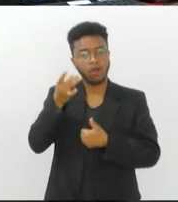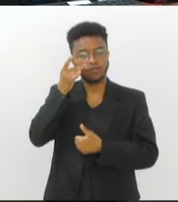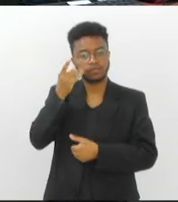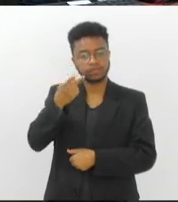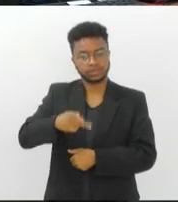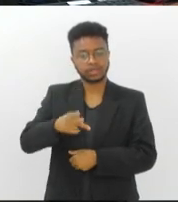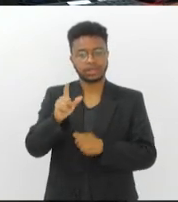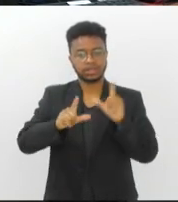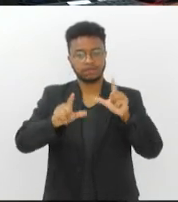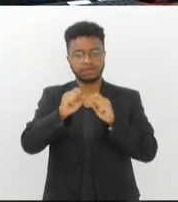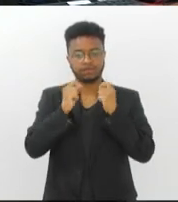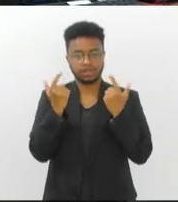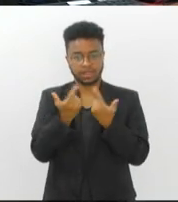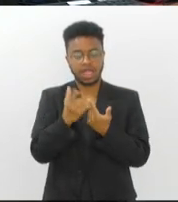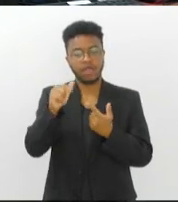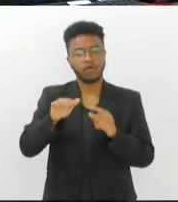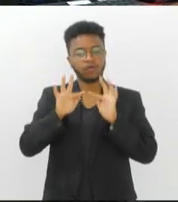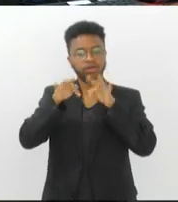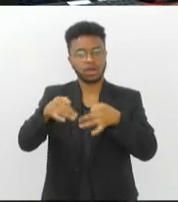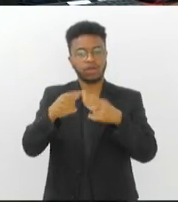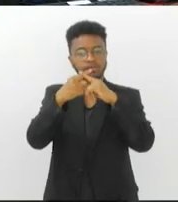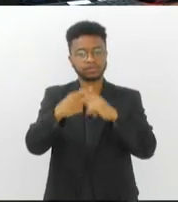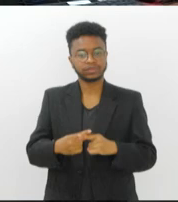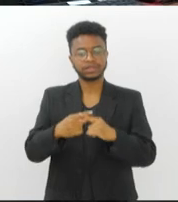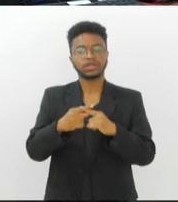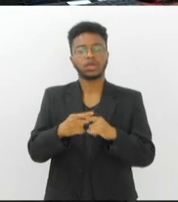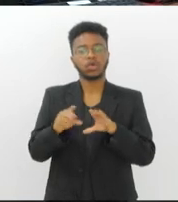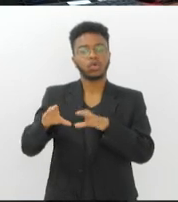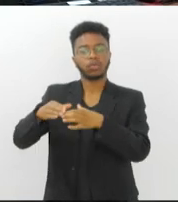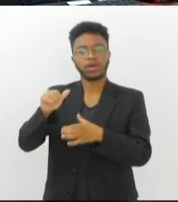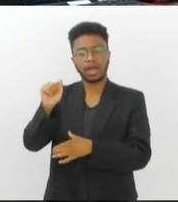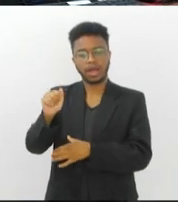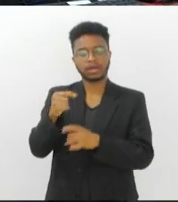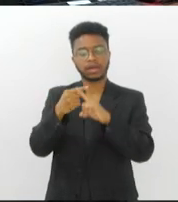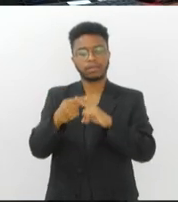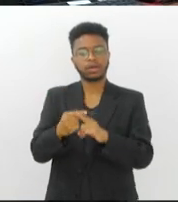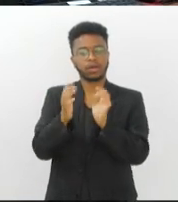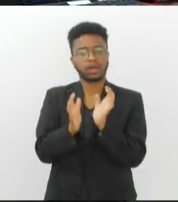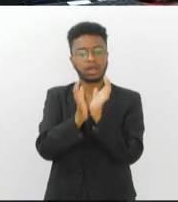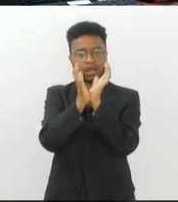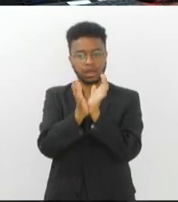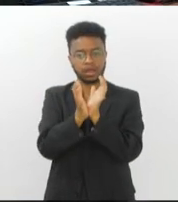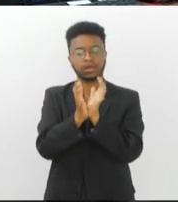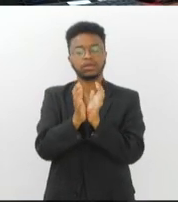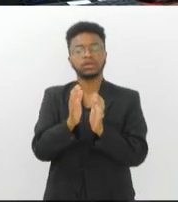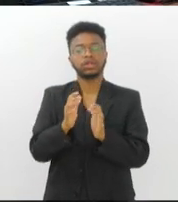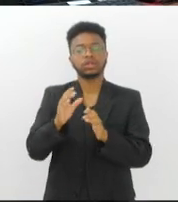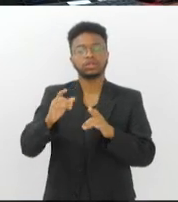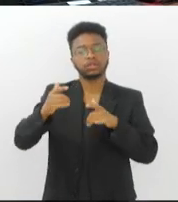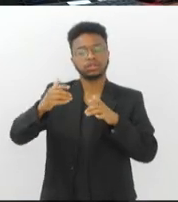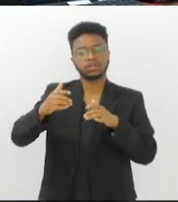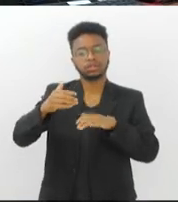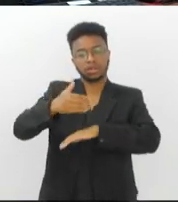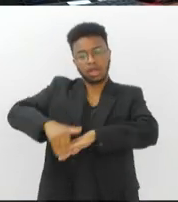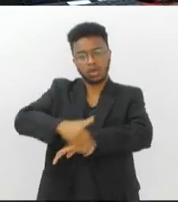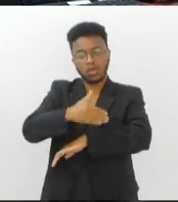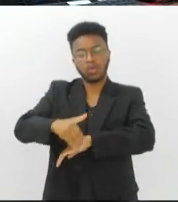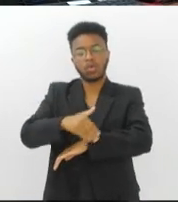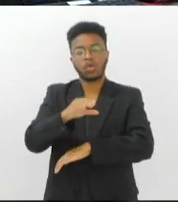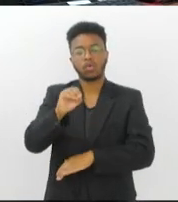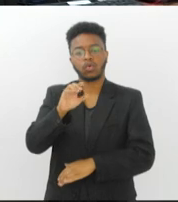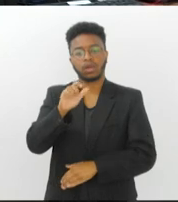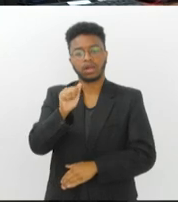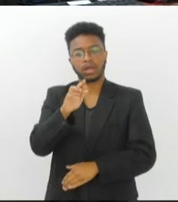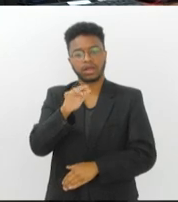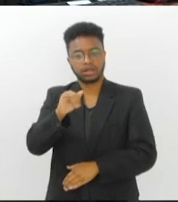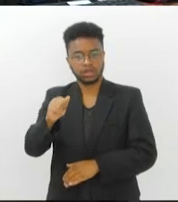na TV Alerja. A grande final da Série A2 do Campeonato Carioca, direto da Rua Bariri, em Olaria, Olaria e Maricá, a